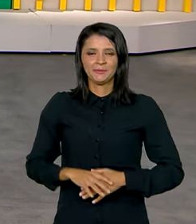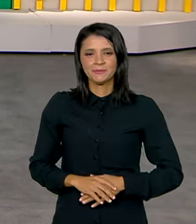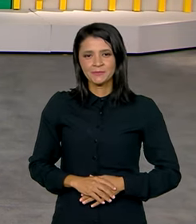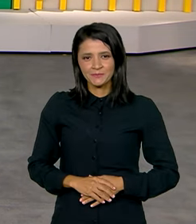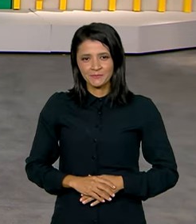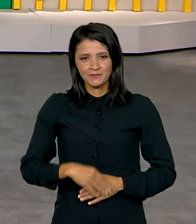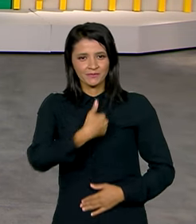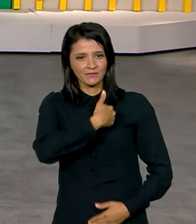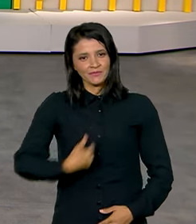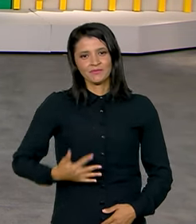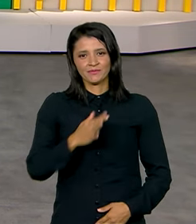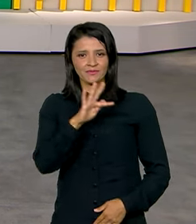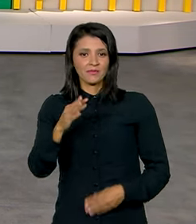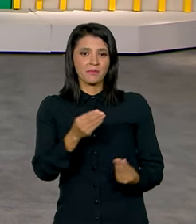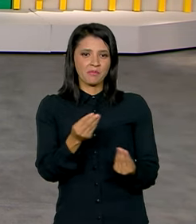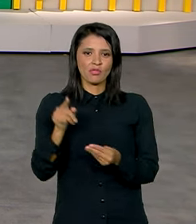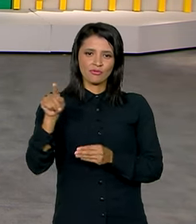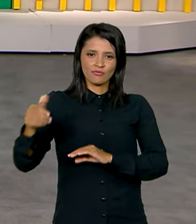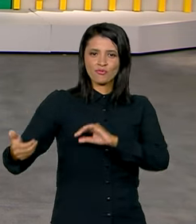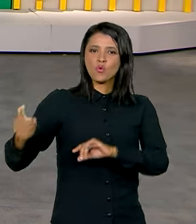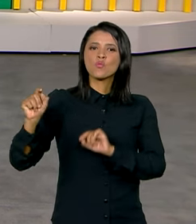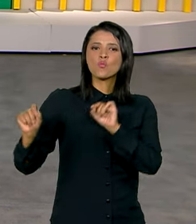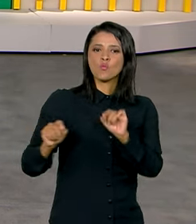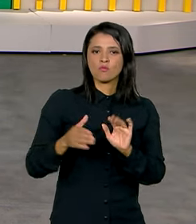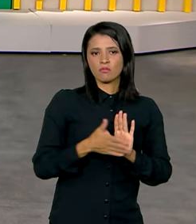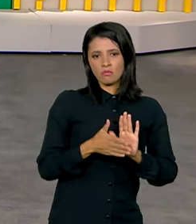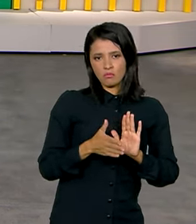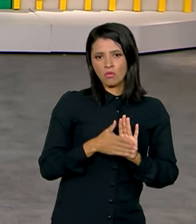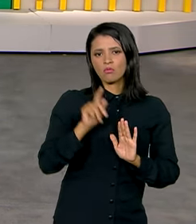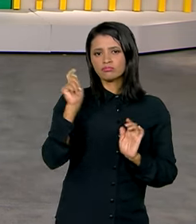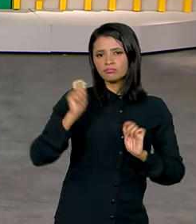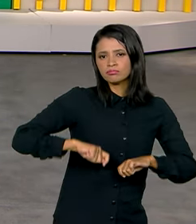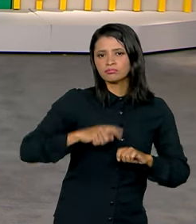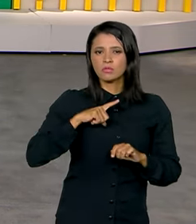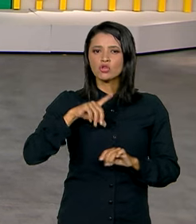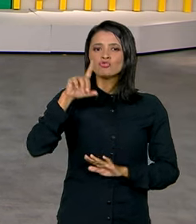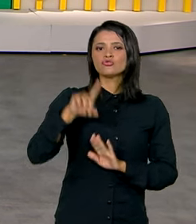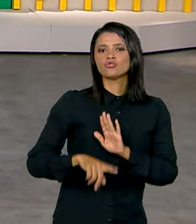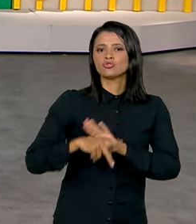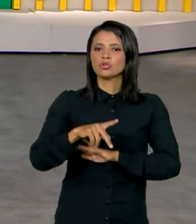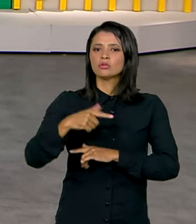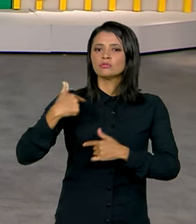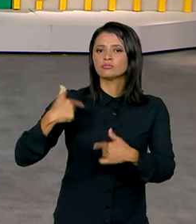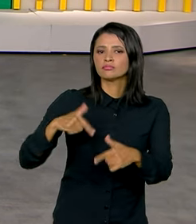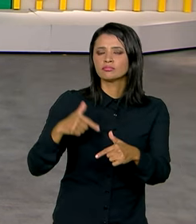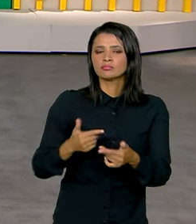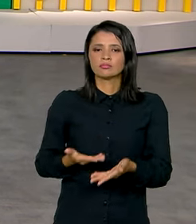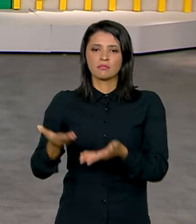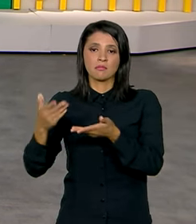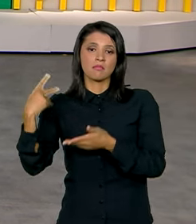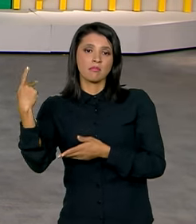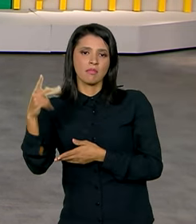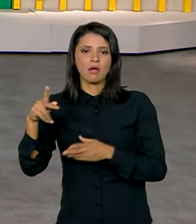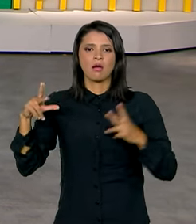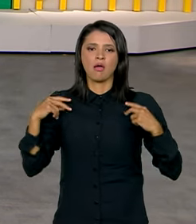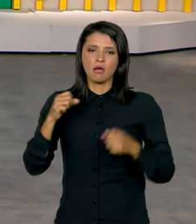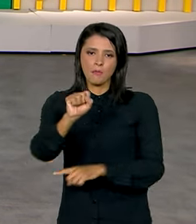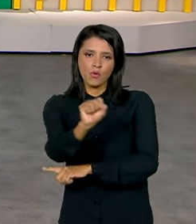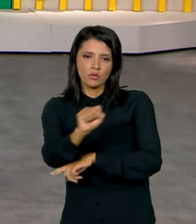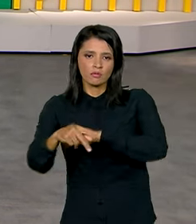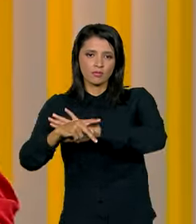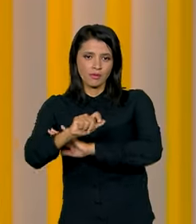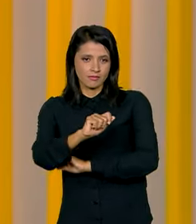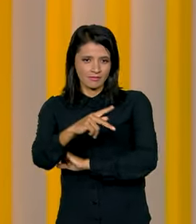O governo federal enviou ao Congresso Nacional uma proposta que viabiliza direitos trabalhistas para os motoristas de